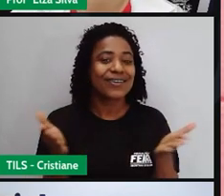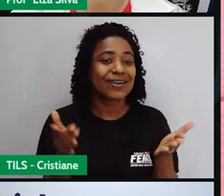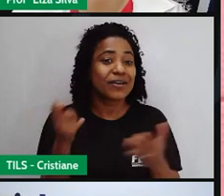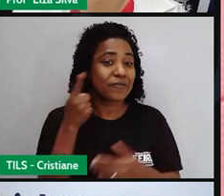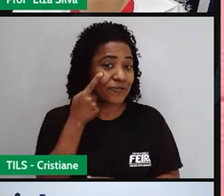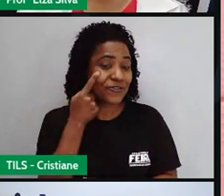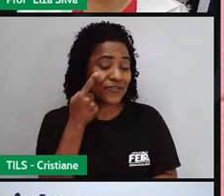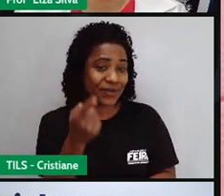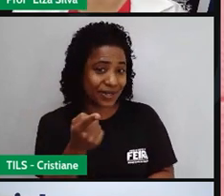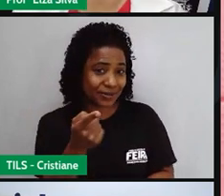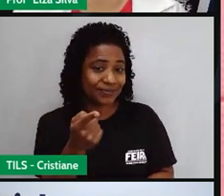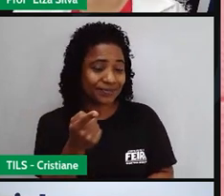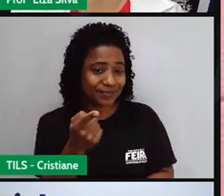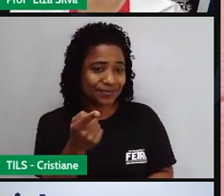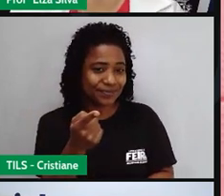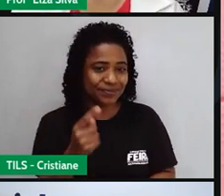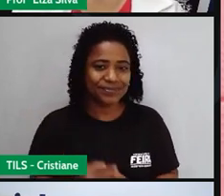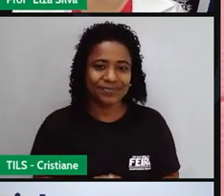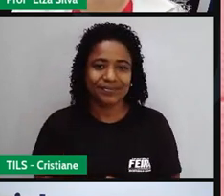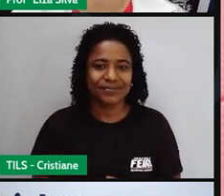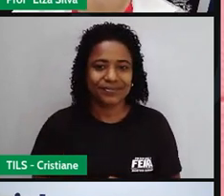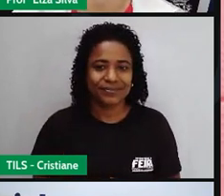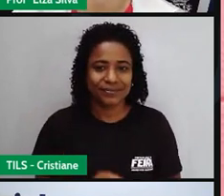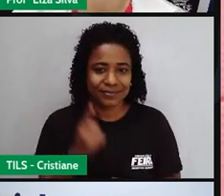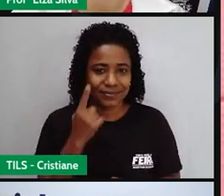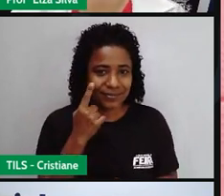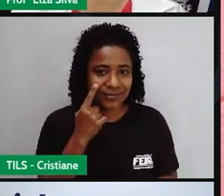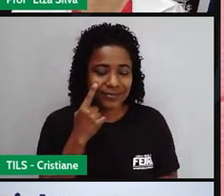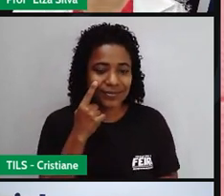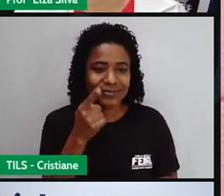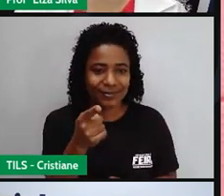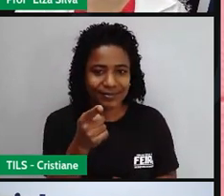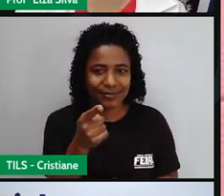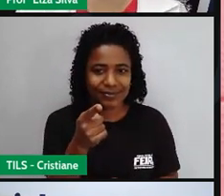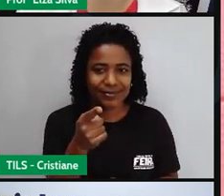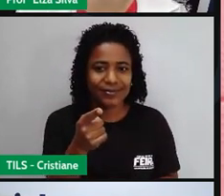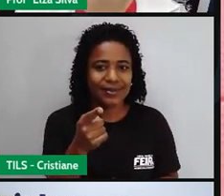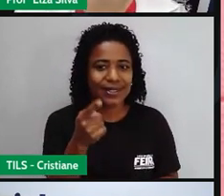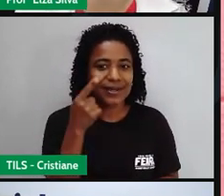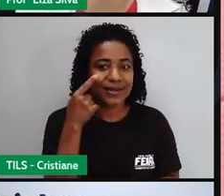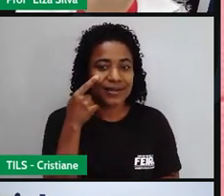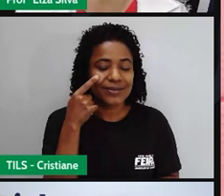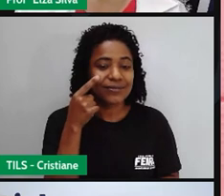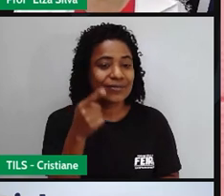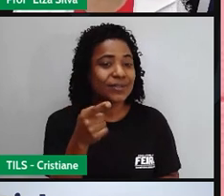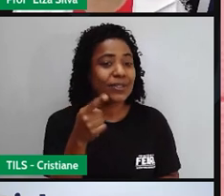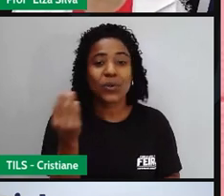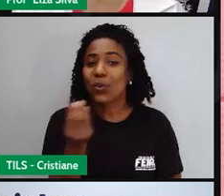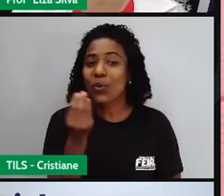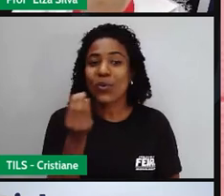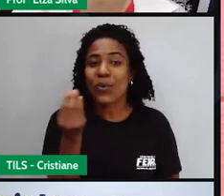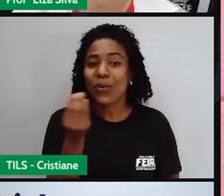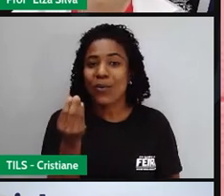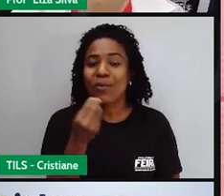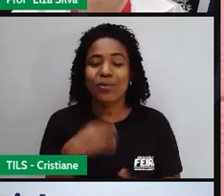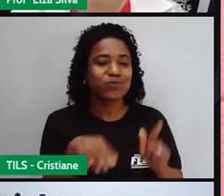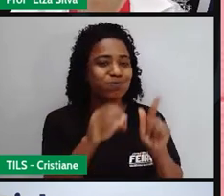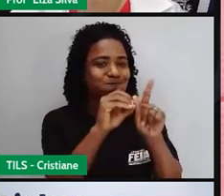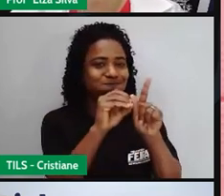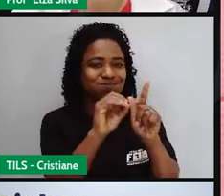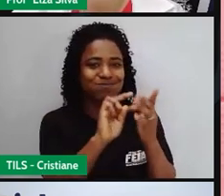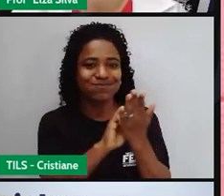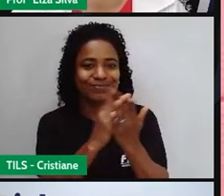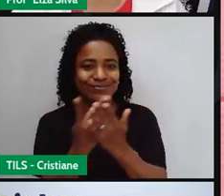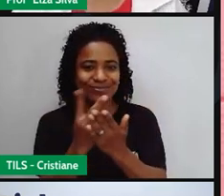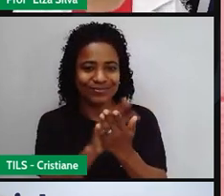aqui, vejam que eu coloco aqui espelho para vocês, essa imagem justamente para mostrar como vocês podem realizar essa